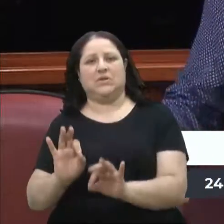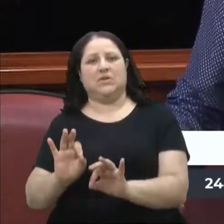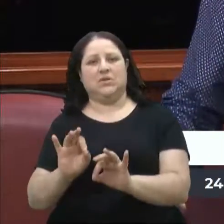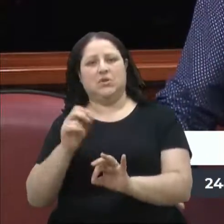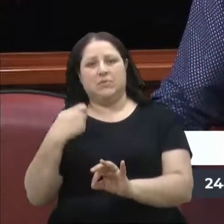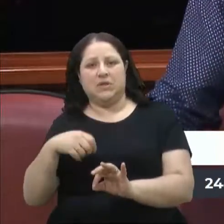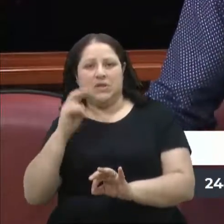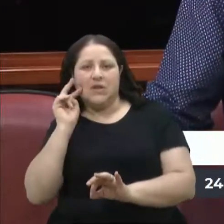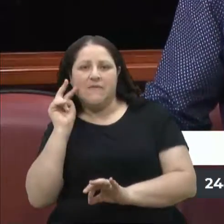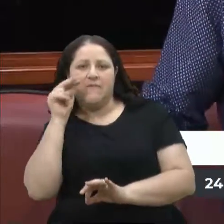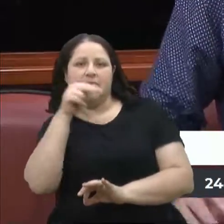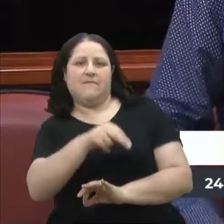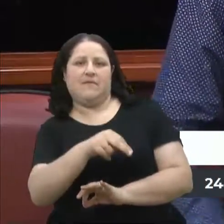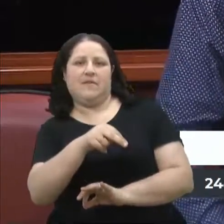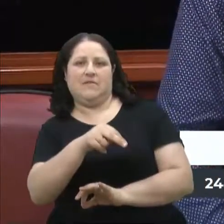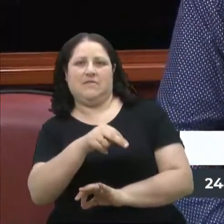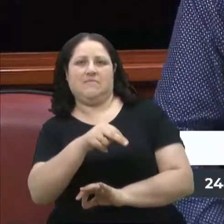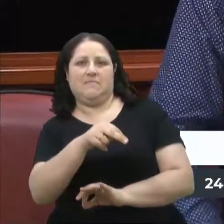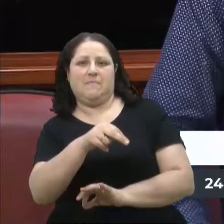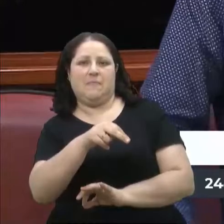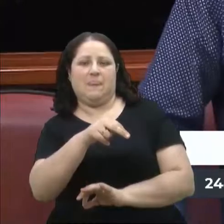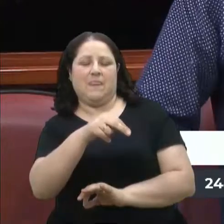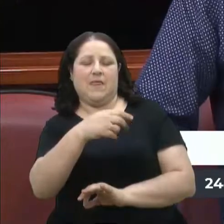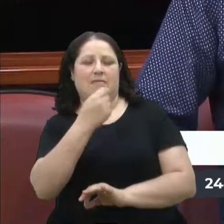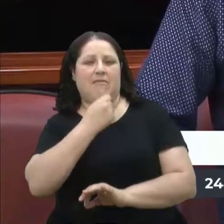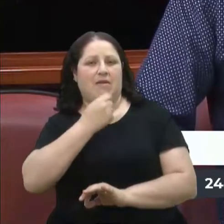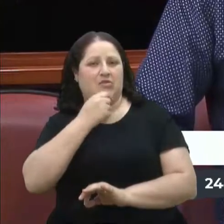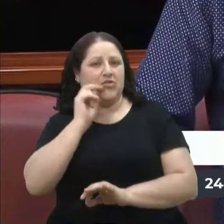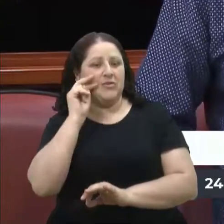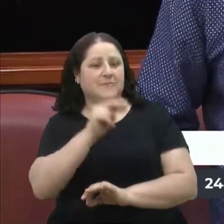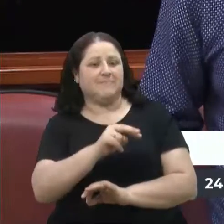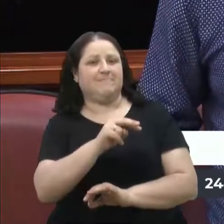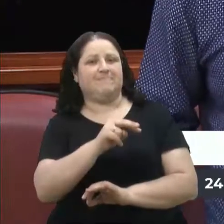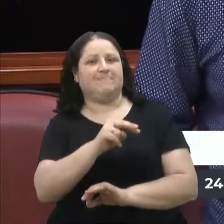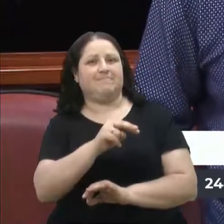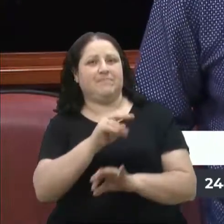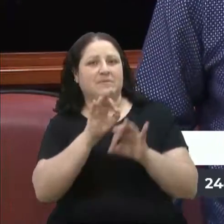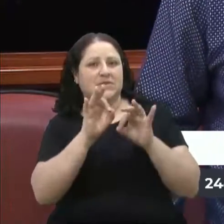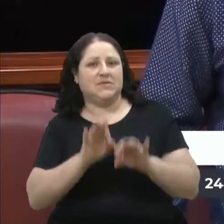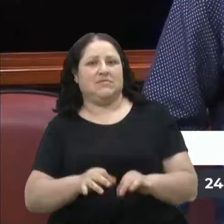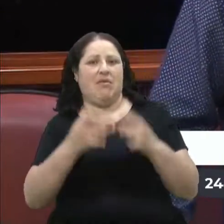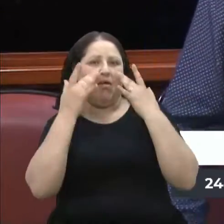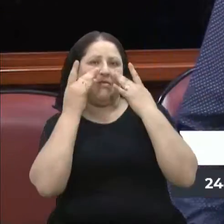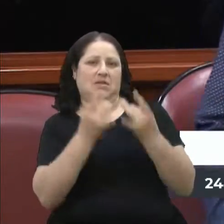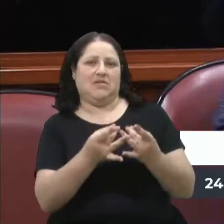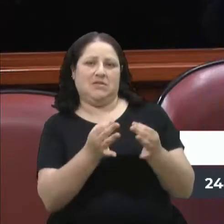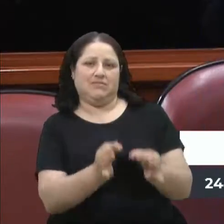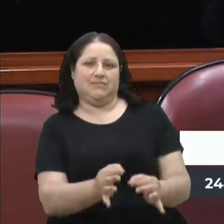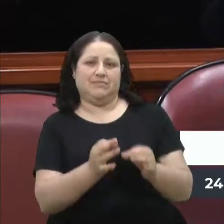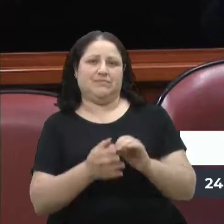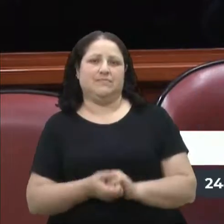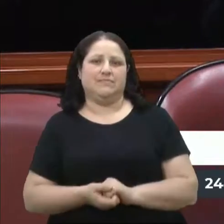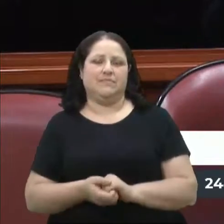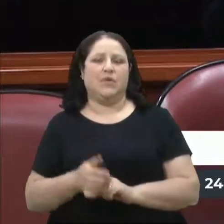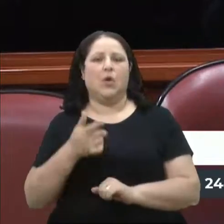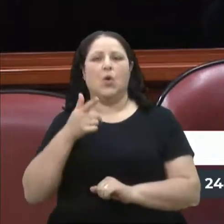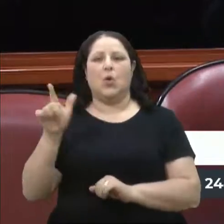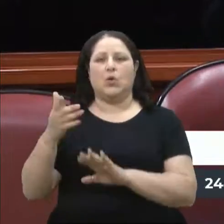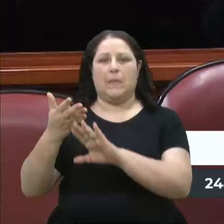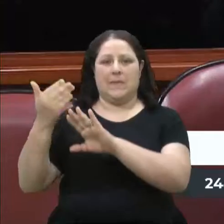a nossa cidade com a devida vênia, com a devida atenção. E sobre os outros